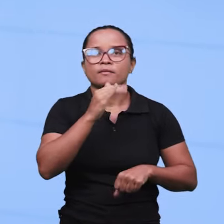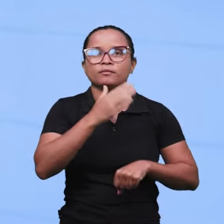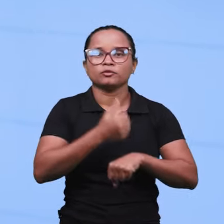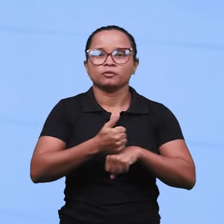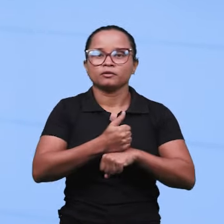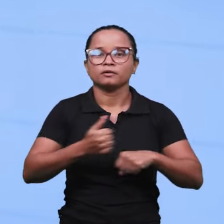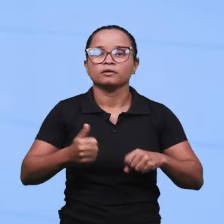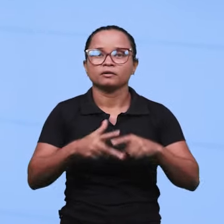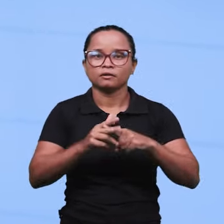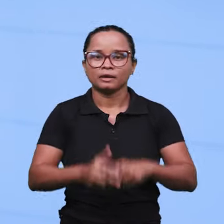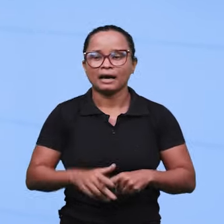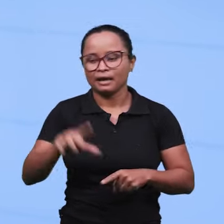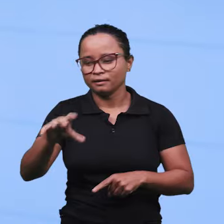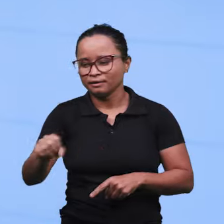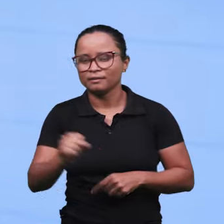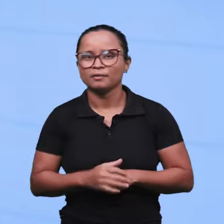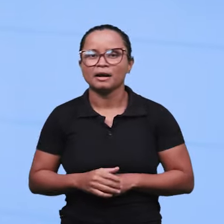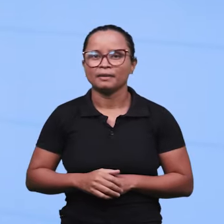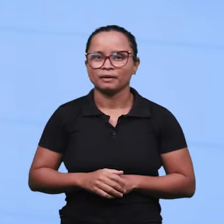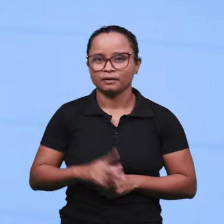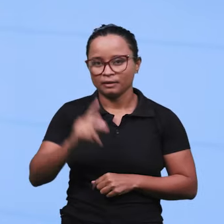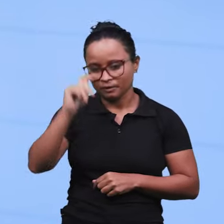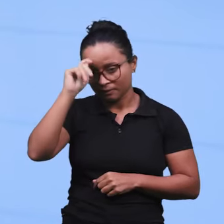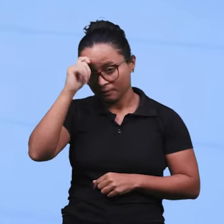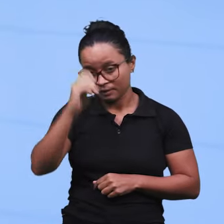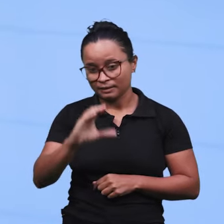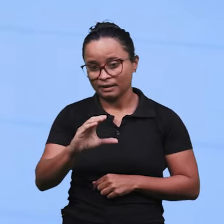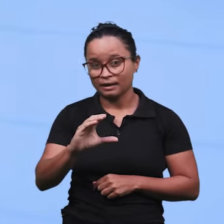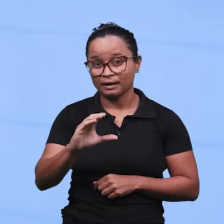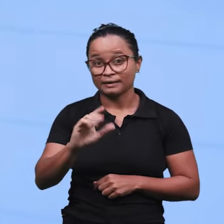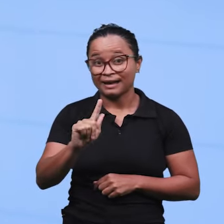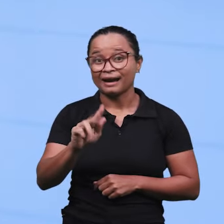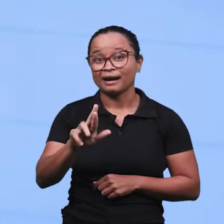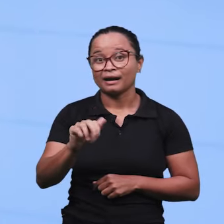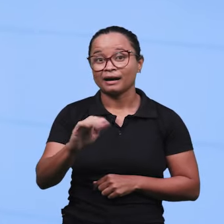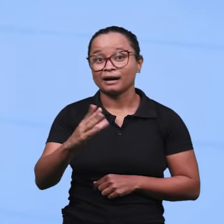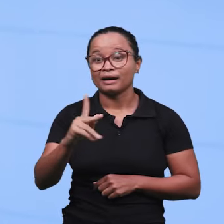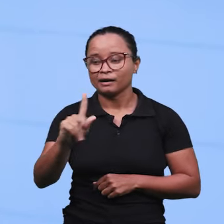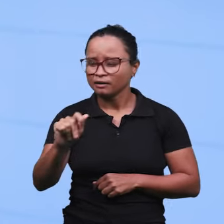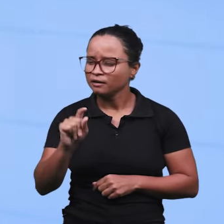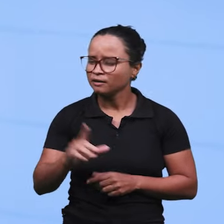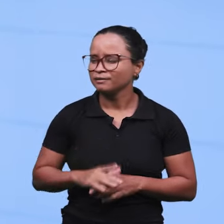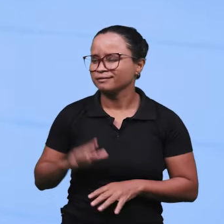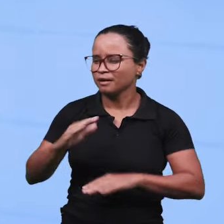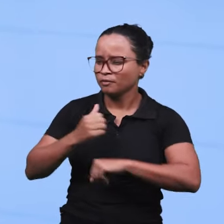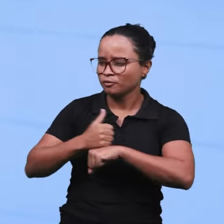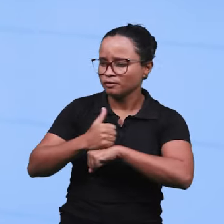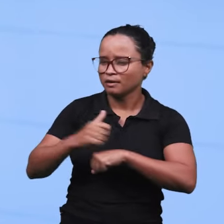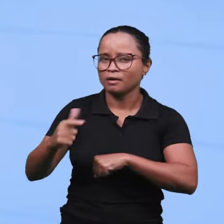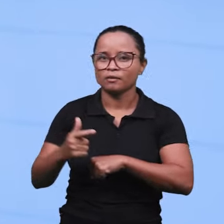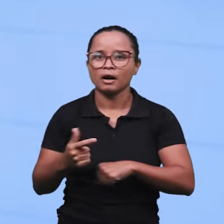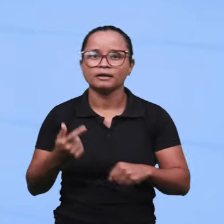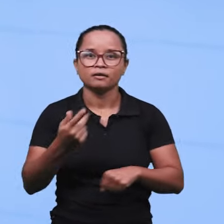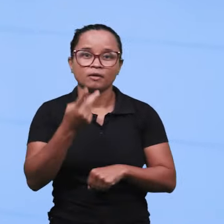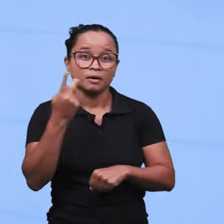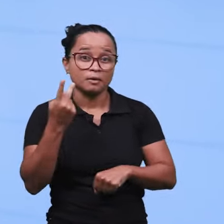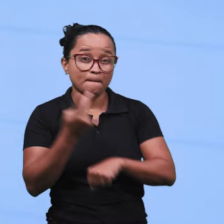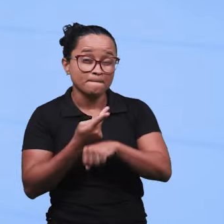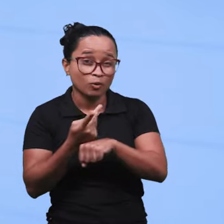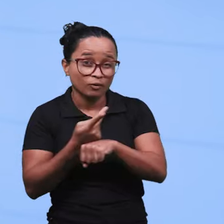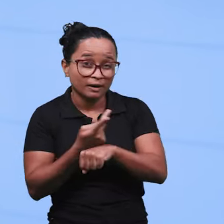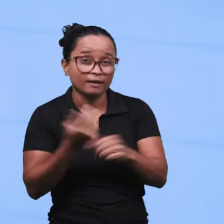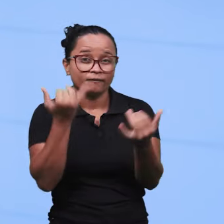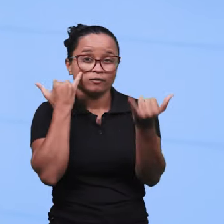às vezes ele está ali com a mão na graxa, né, se não recebe esse adicional, mas ele procurar esse tipo de orientação, até mesmo com advogado,